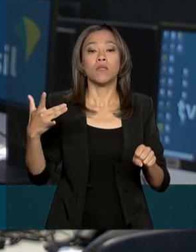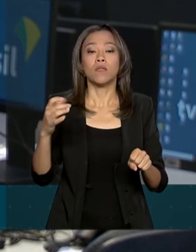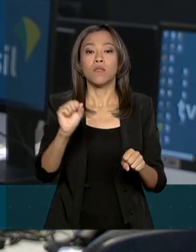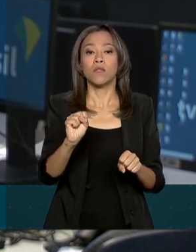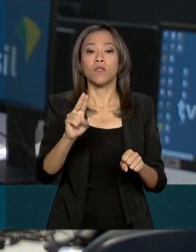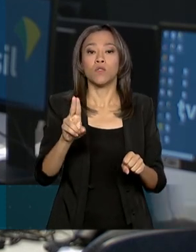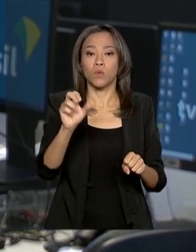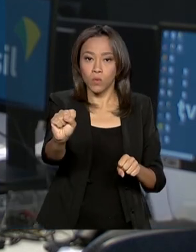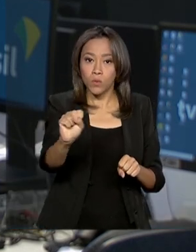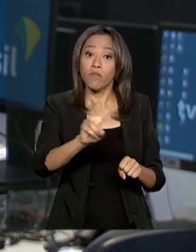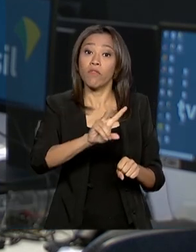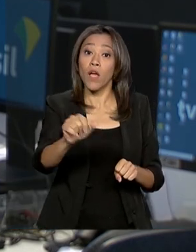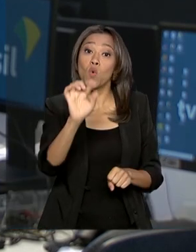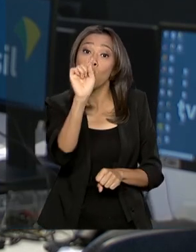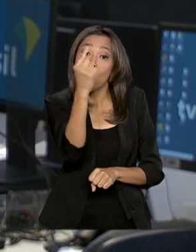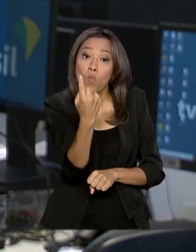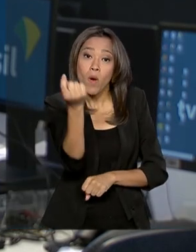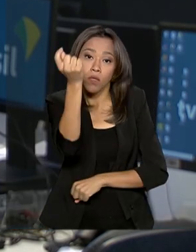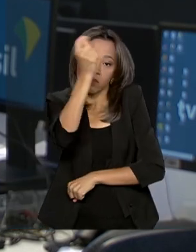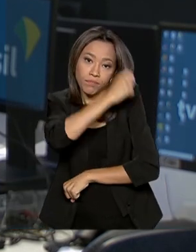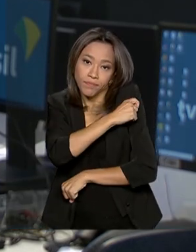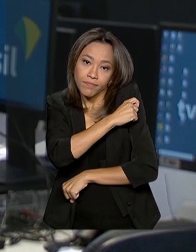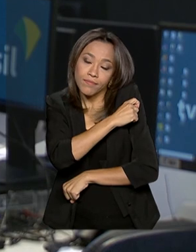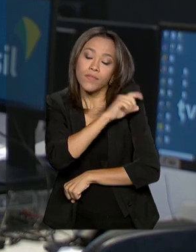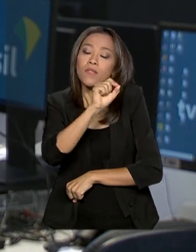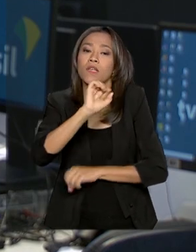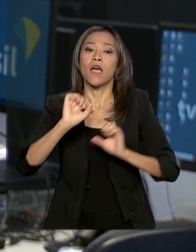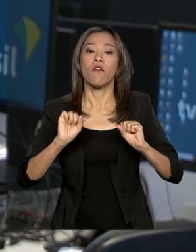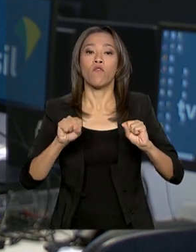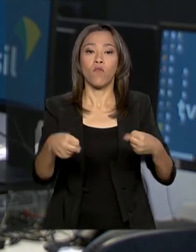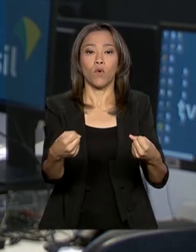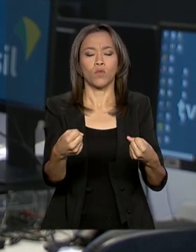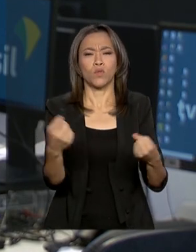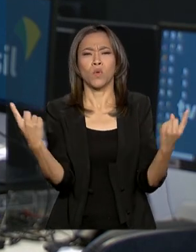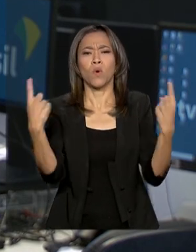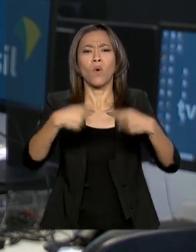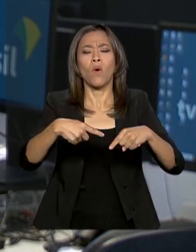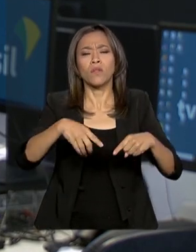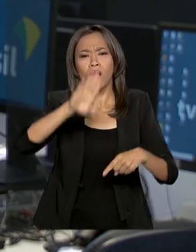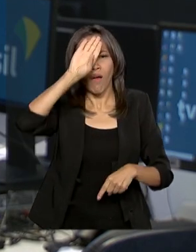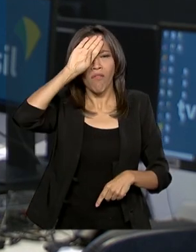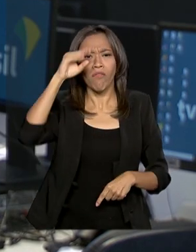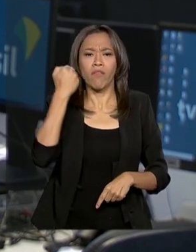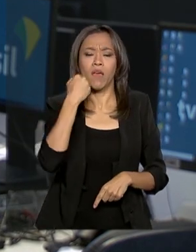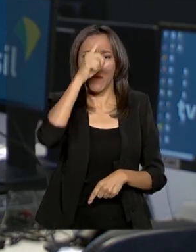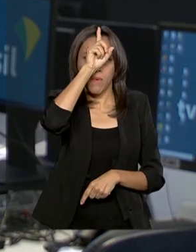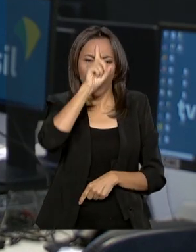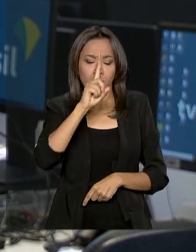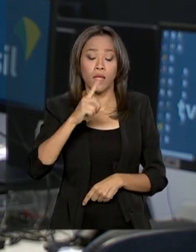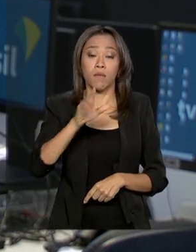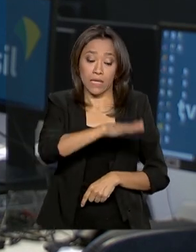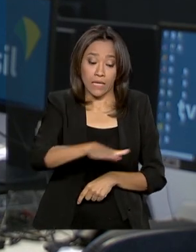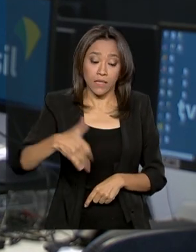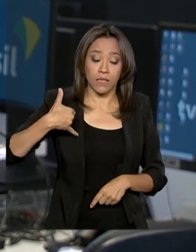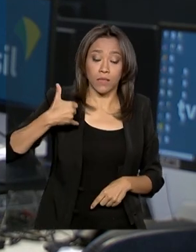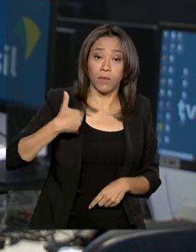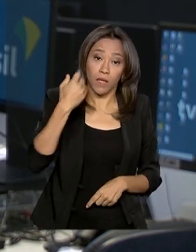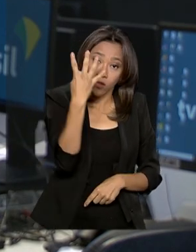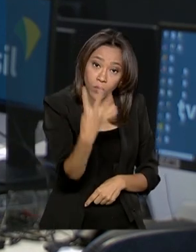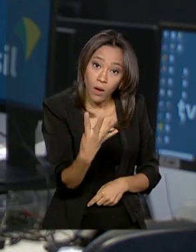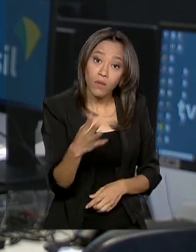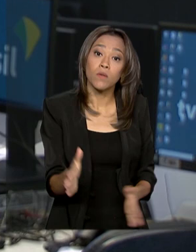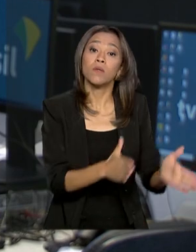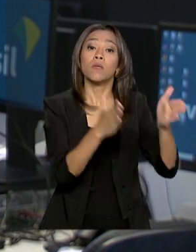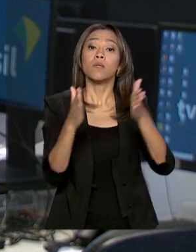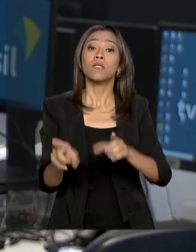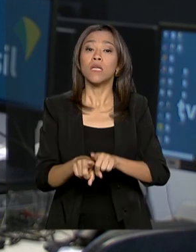a ofertar uma dose de reforço da vacina contra a febre amarela para crianças com 4 anos de idade. Também vai ampliar